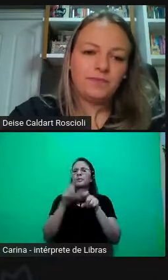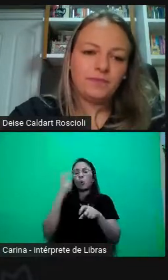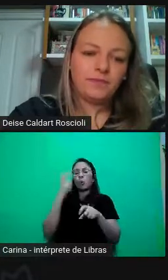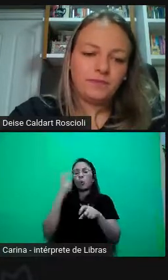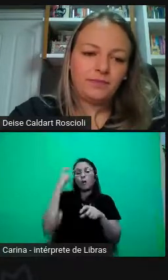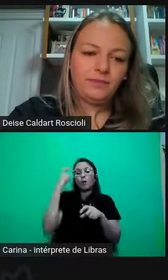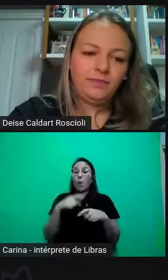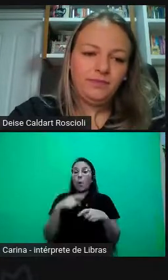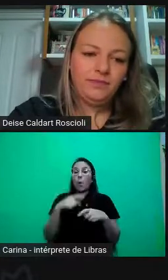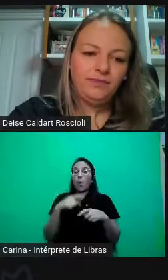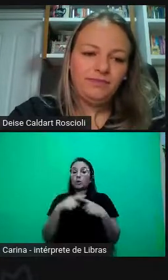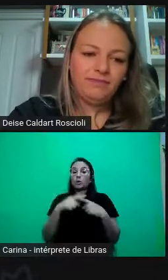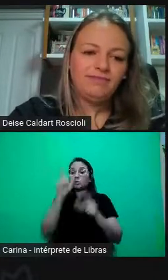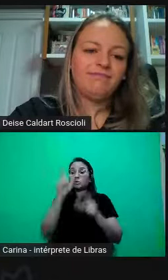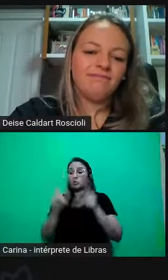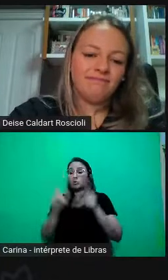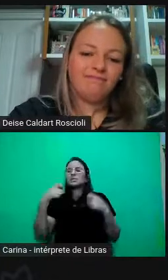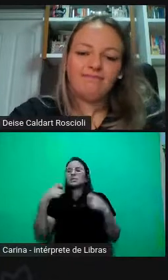possam fazer parte.